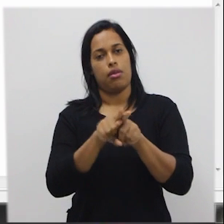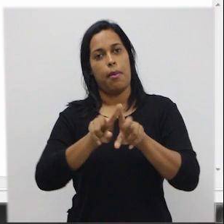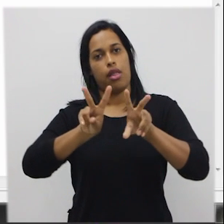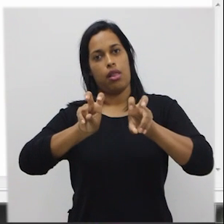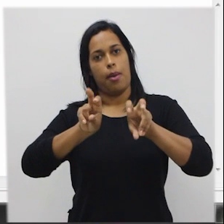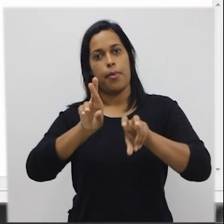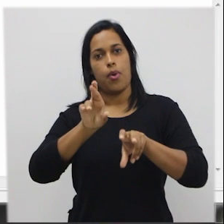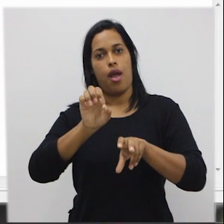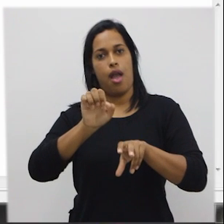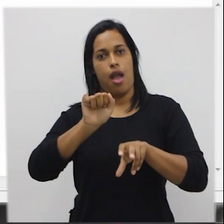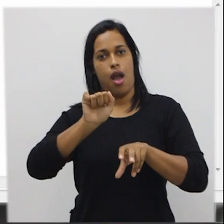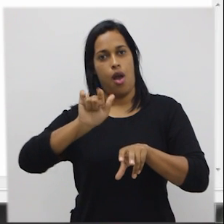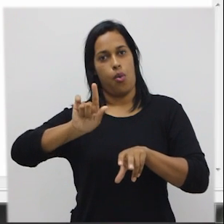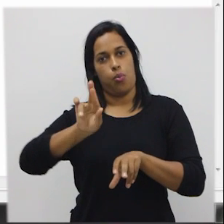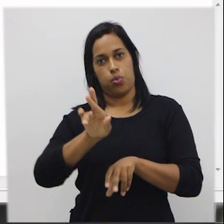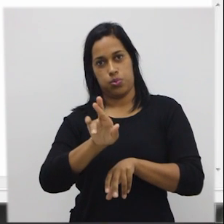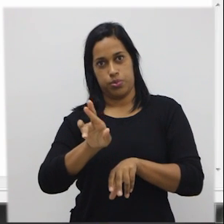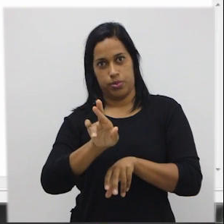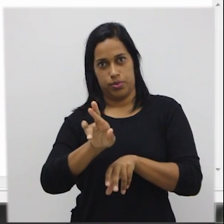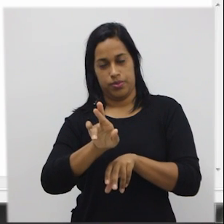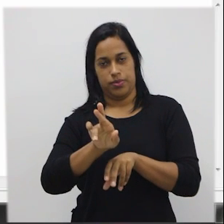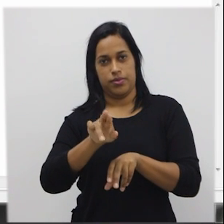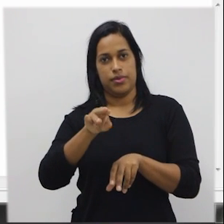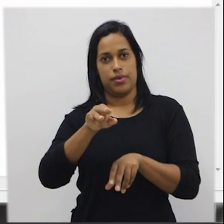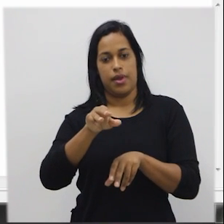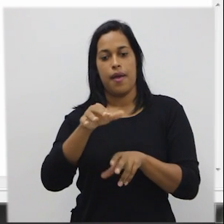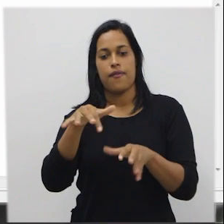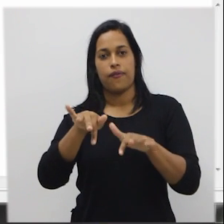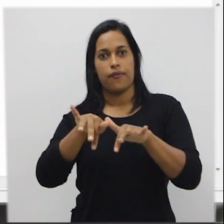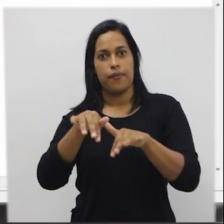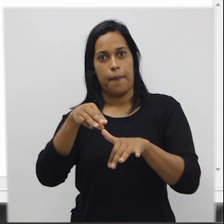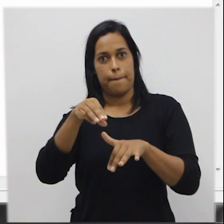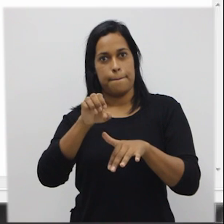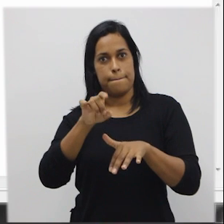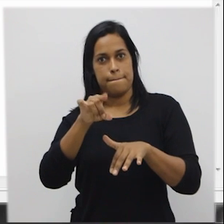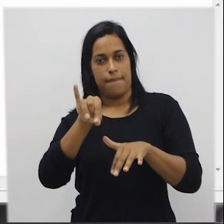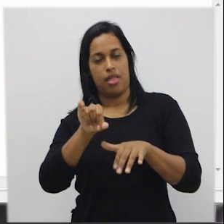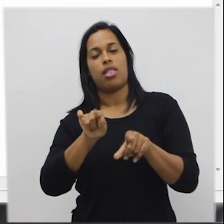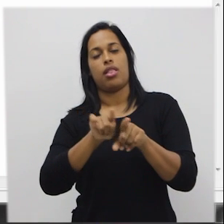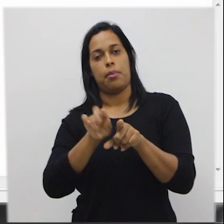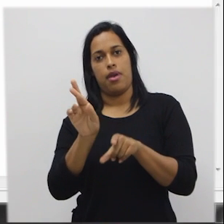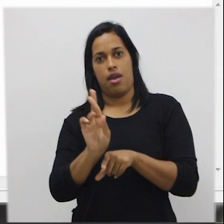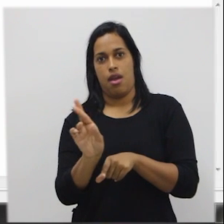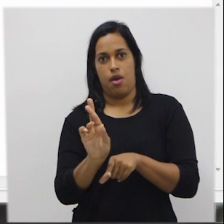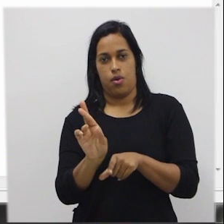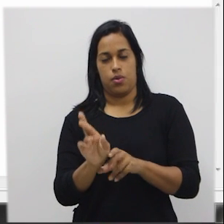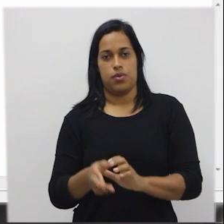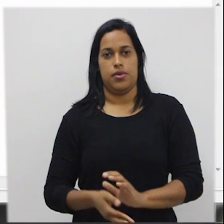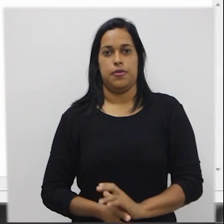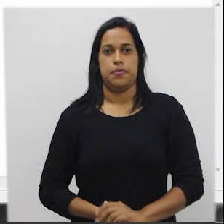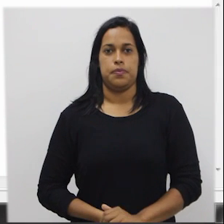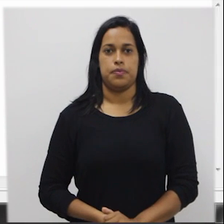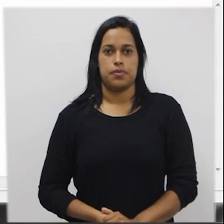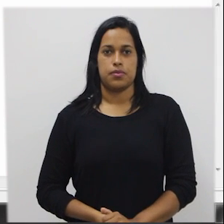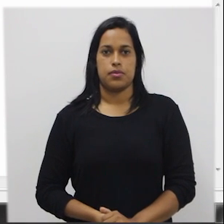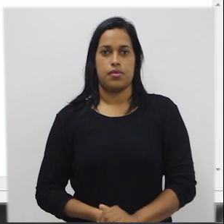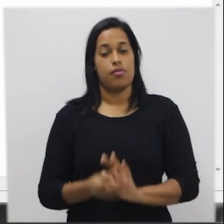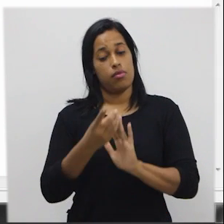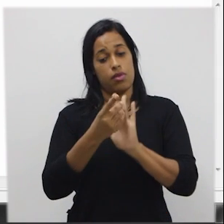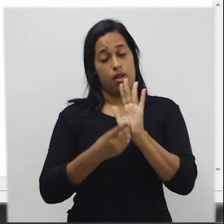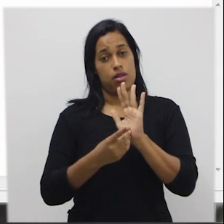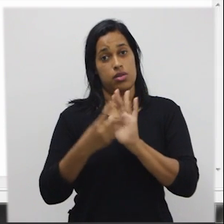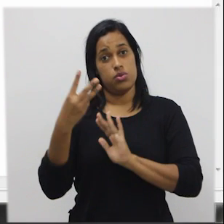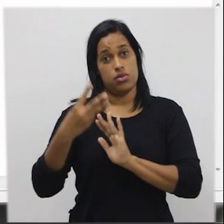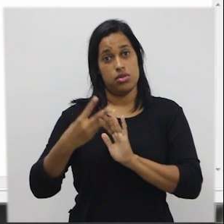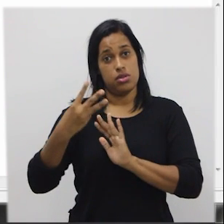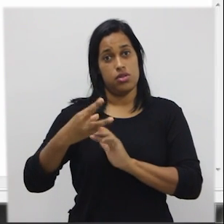real média do tipo real declarei três